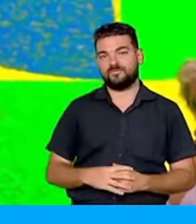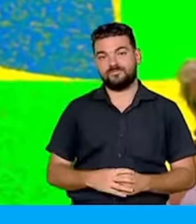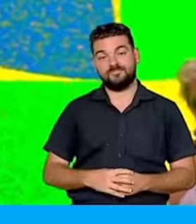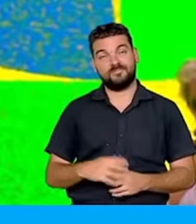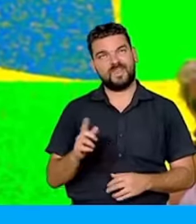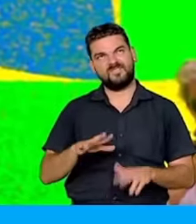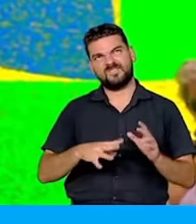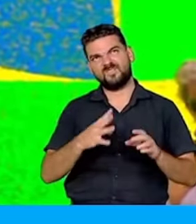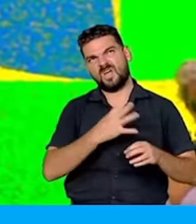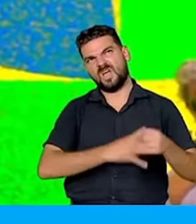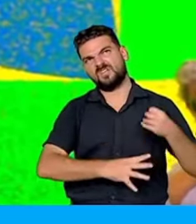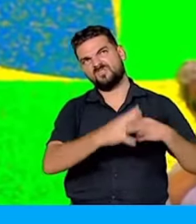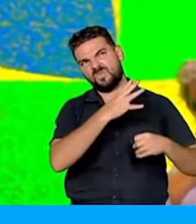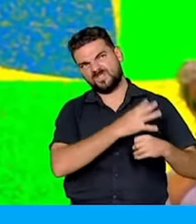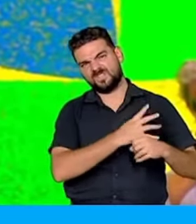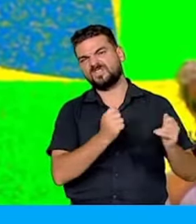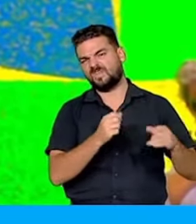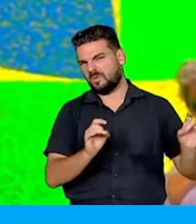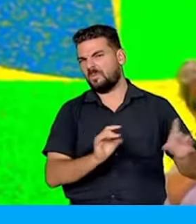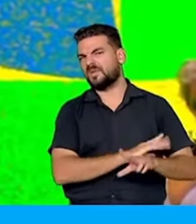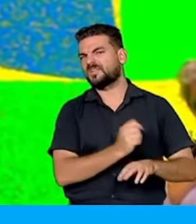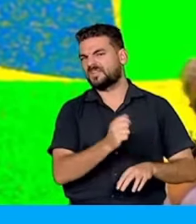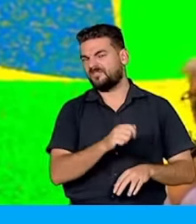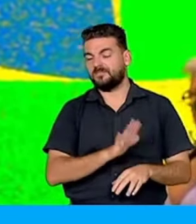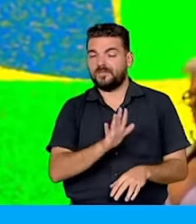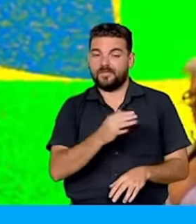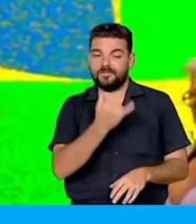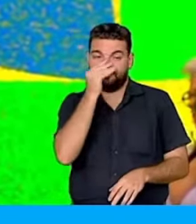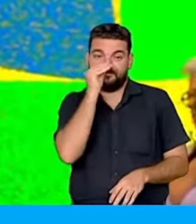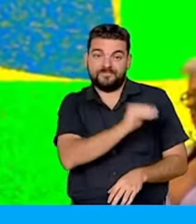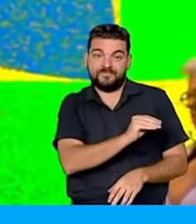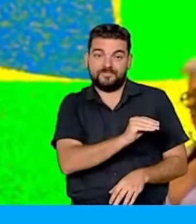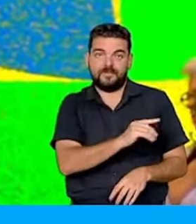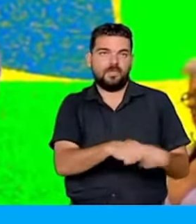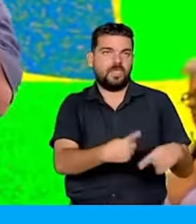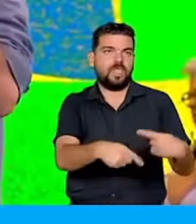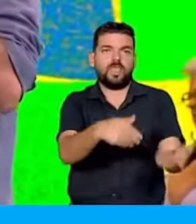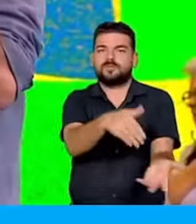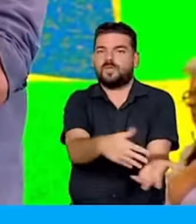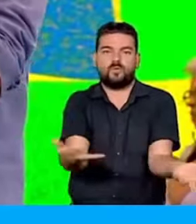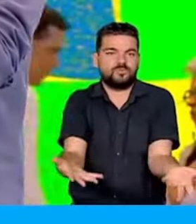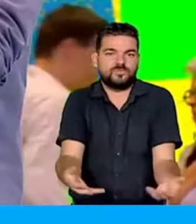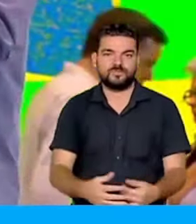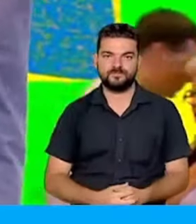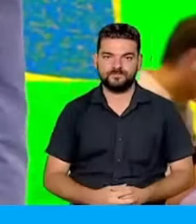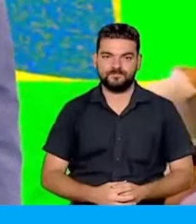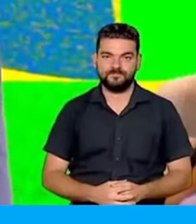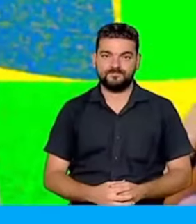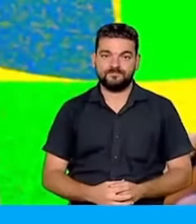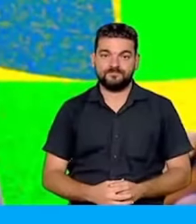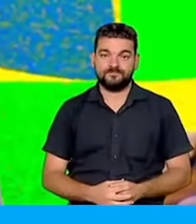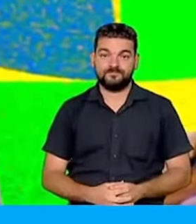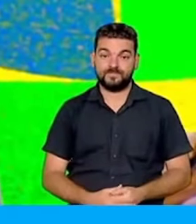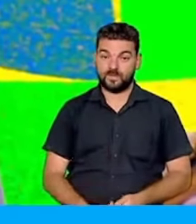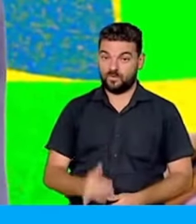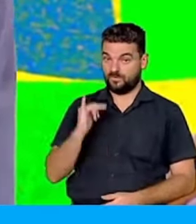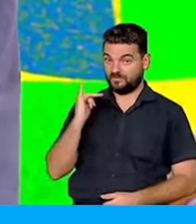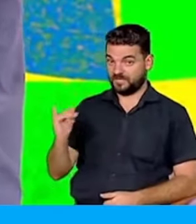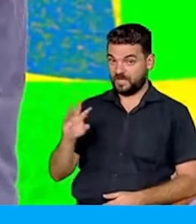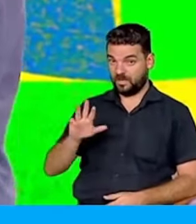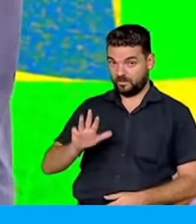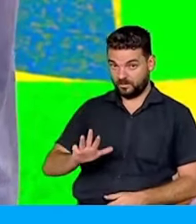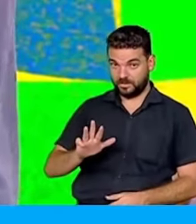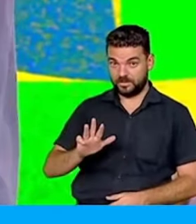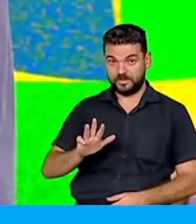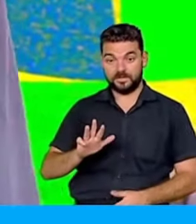anos atrás o BRT Transbrasil. aqui, presidente, a gente